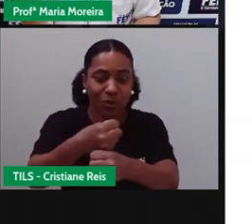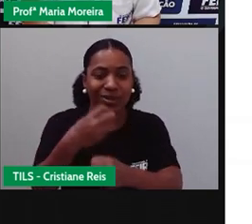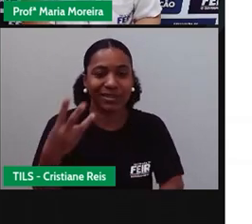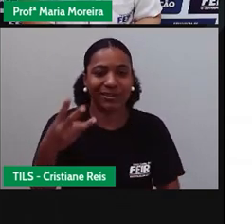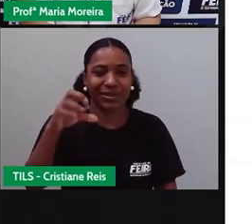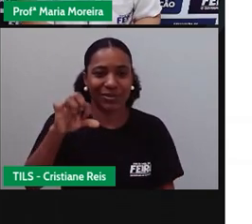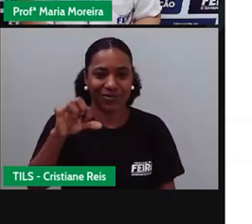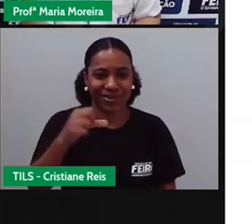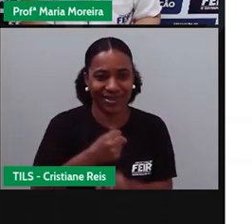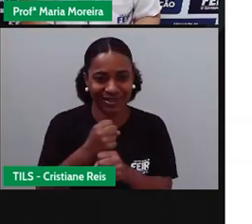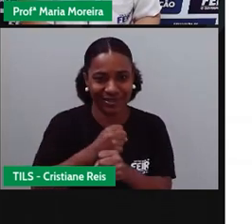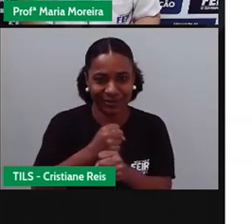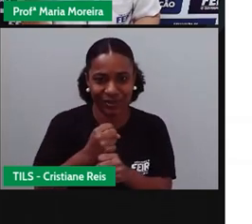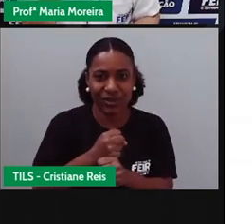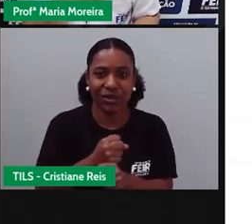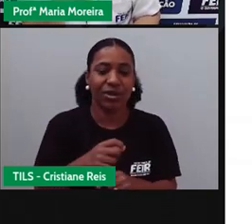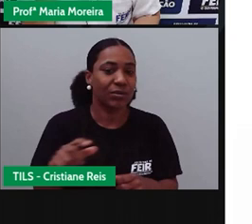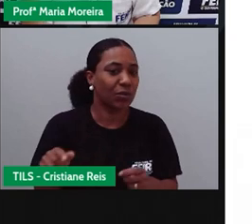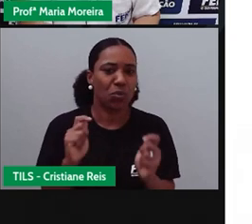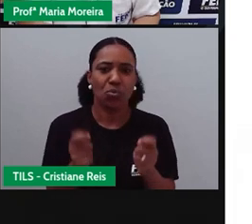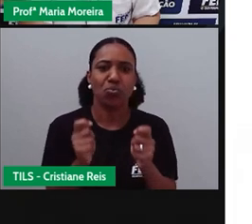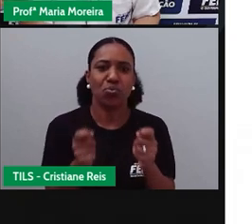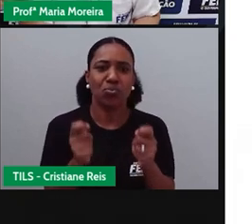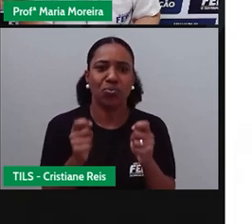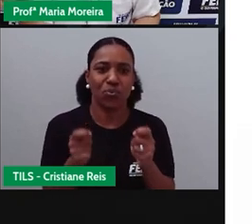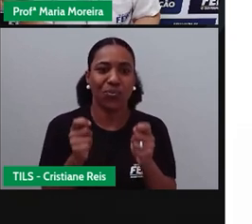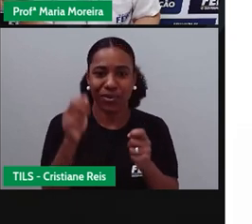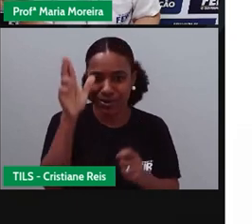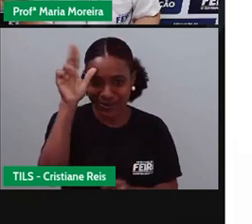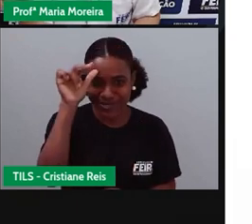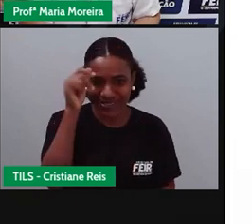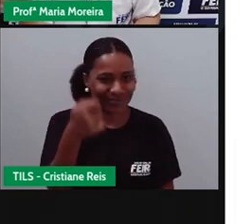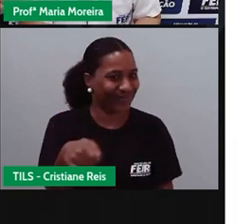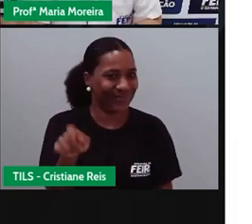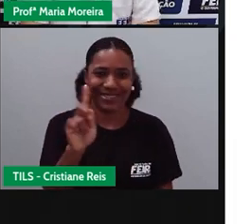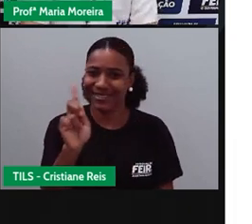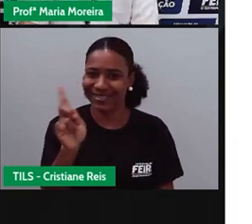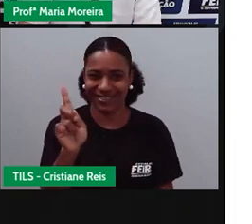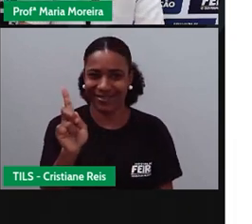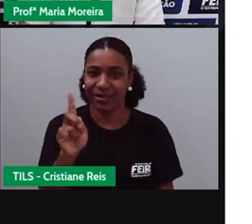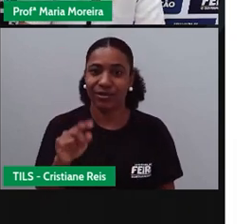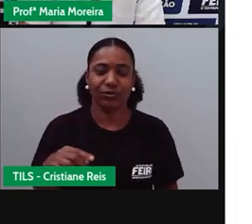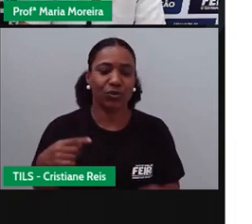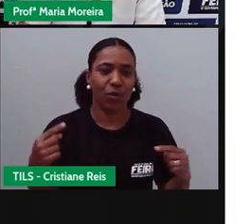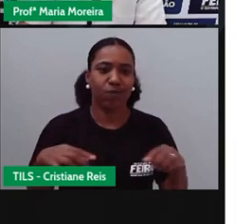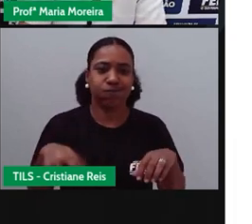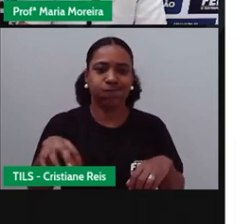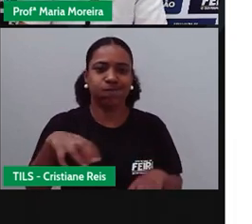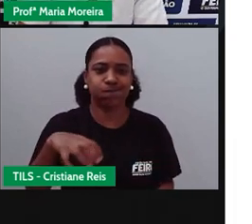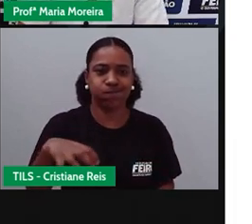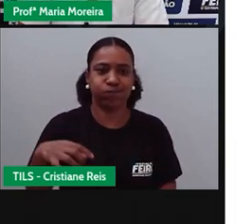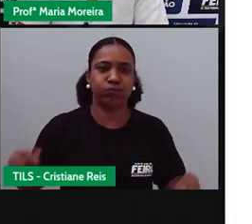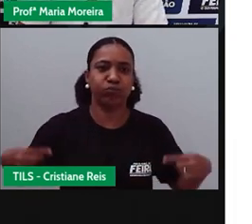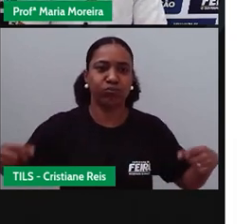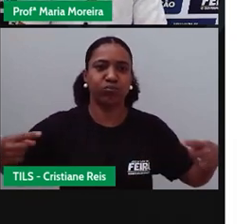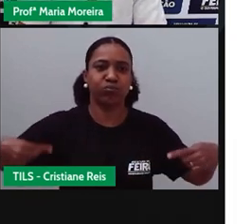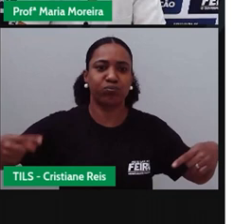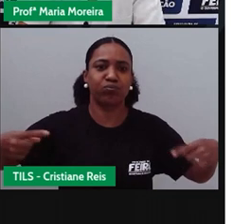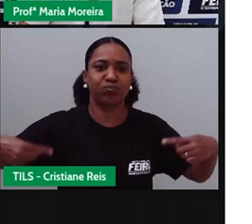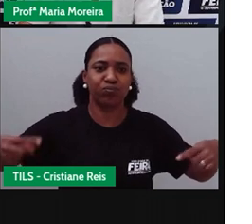precisava do quê? De cavalos para a locomoção. E aí, começa-se a ter um